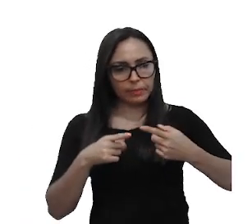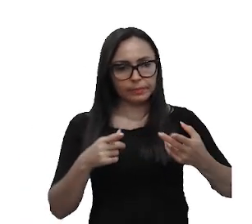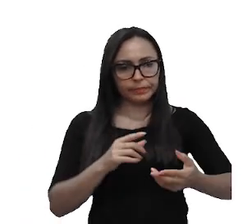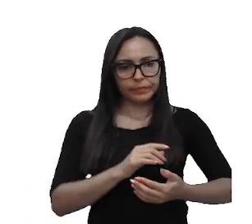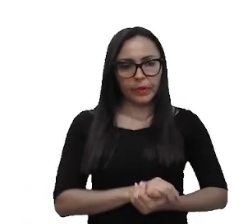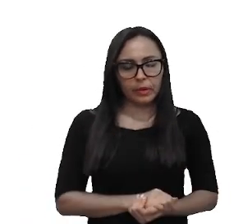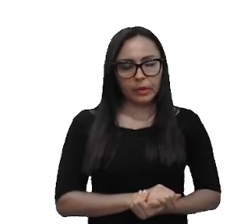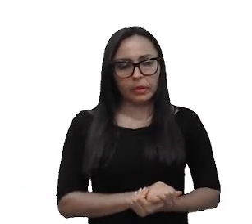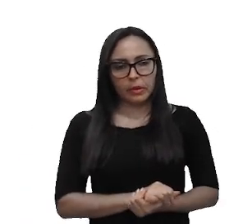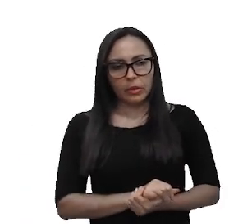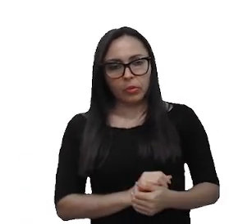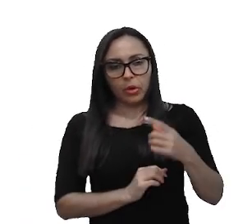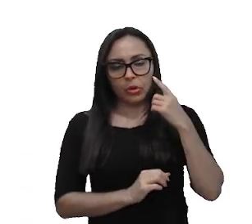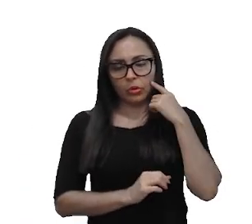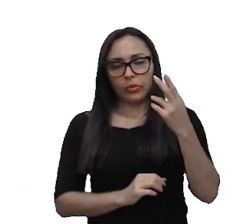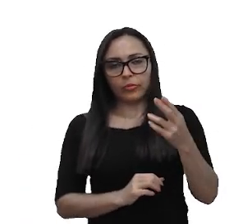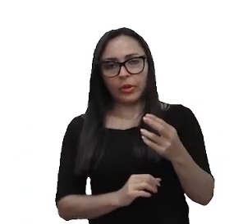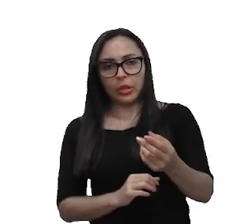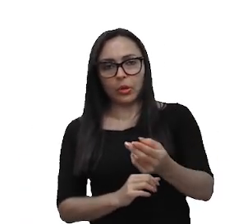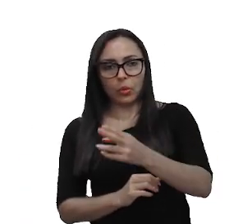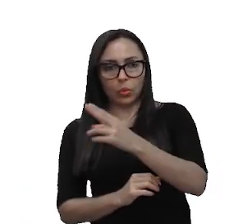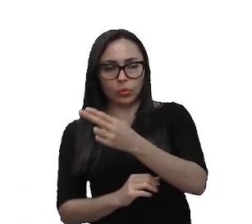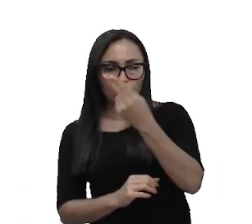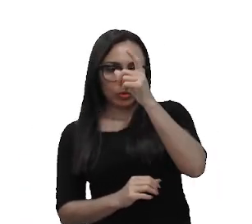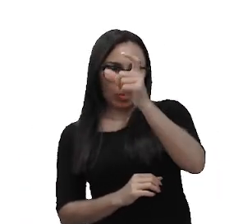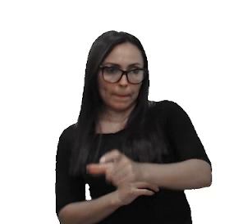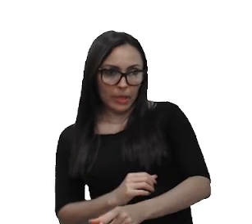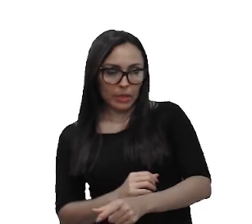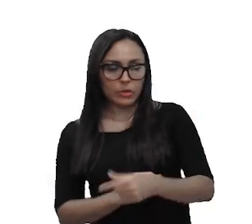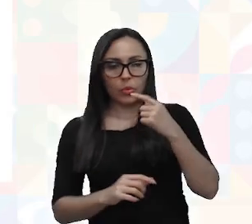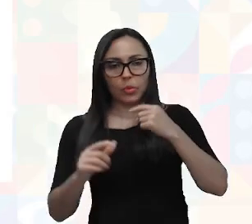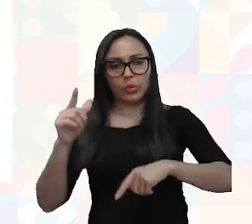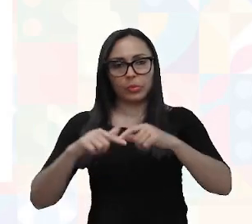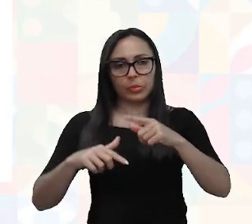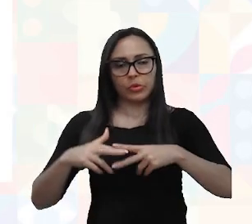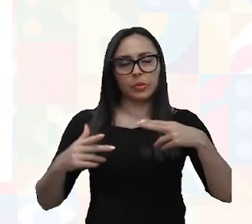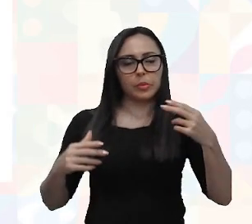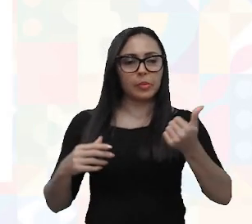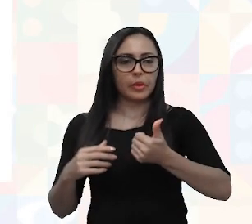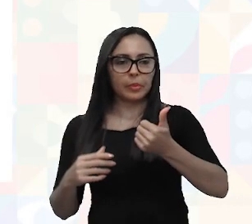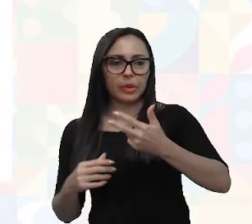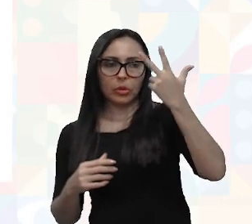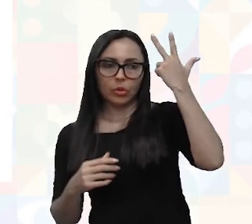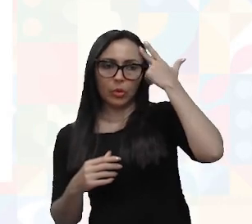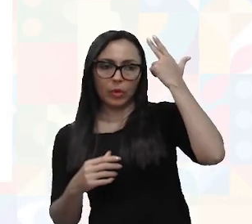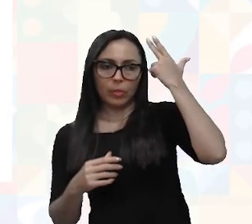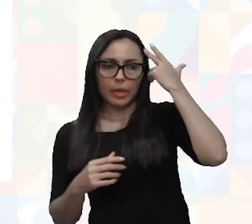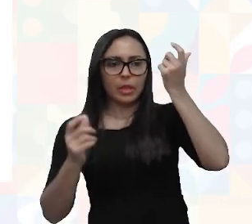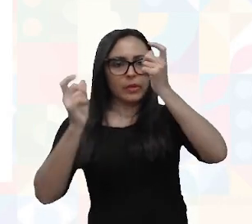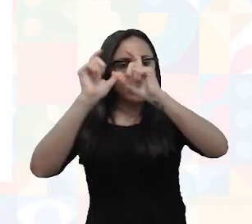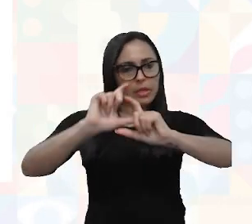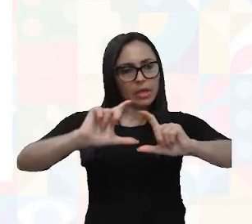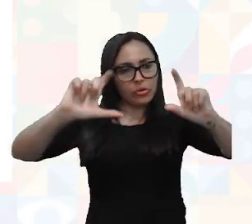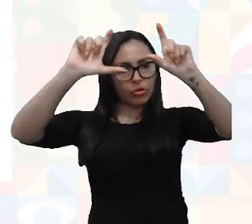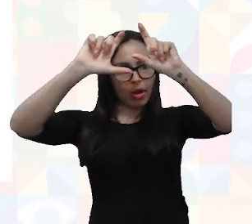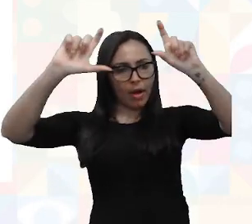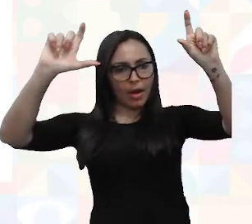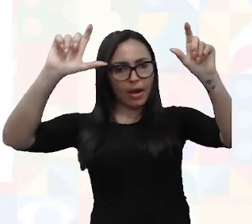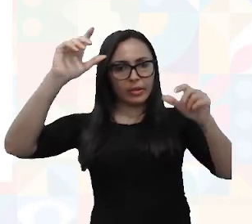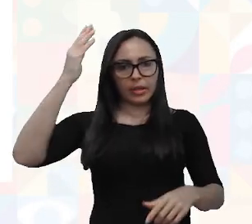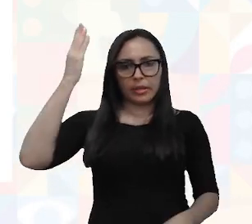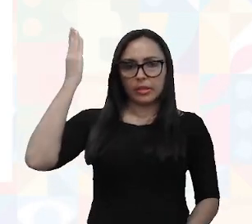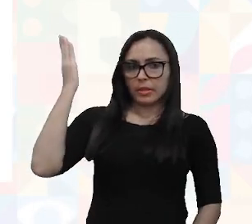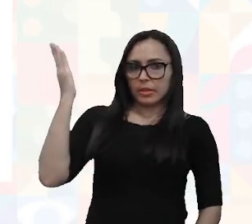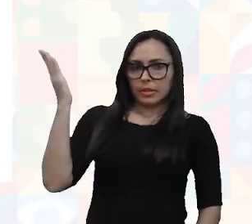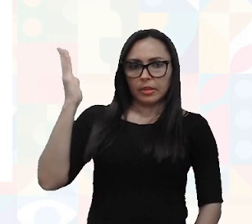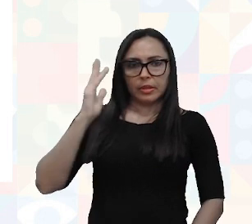Quando vem, assim, o nome de um personagem, o nome de um objeto pela primeira vez, geralmente ele vem em caixa alta, como tá aí o nome de Buscapé,